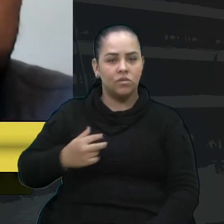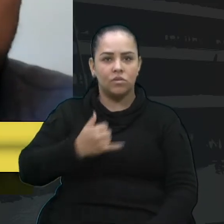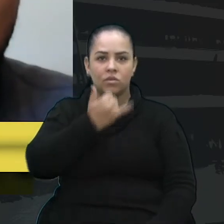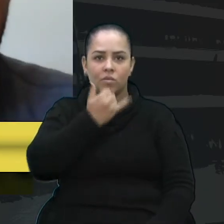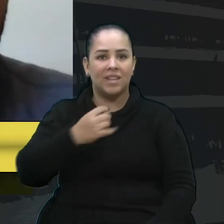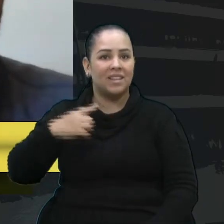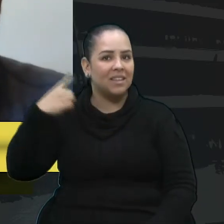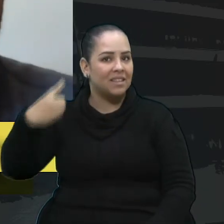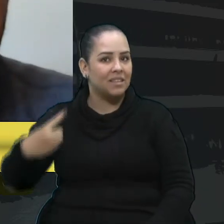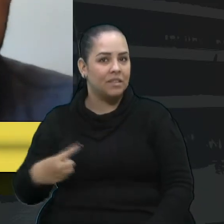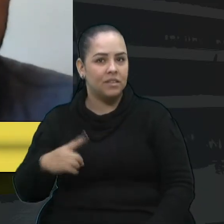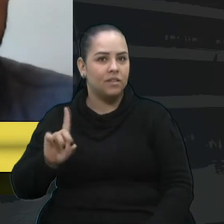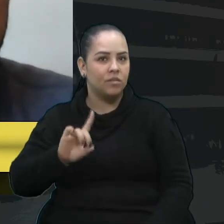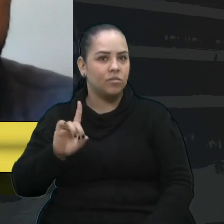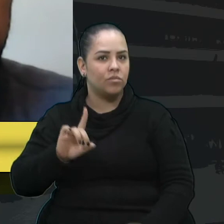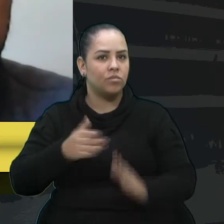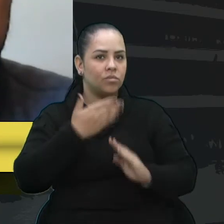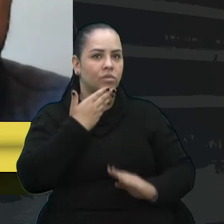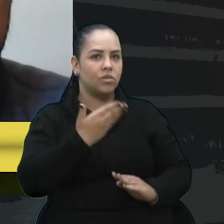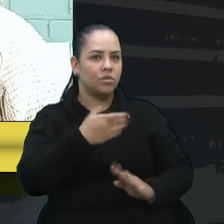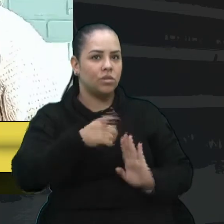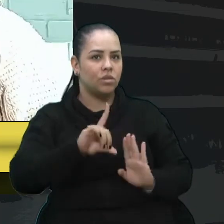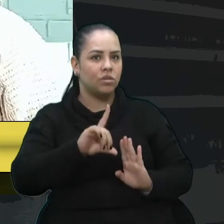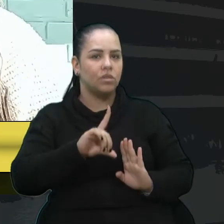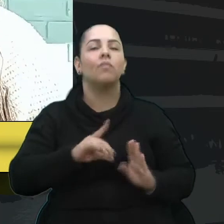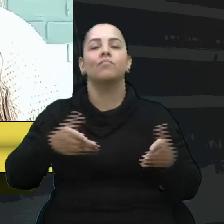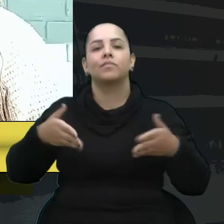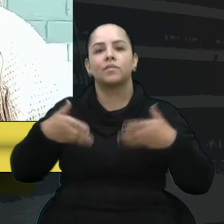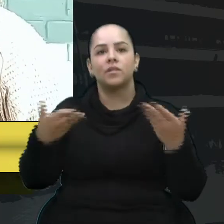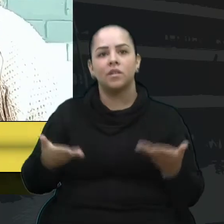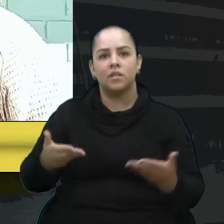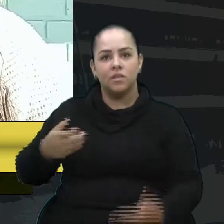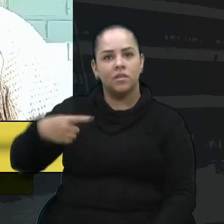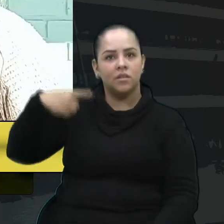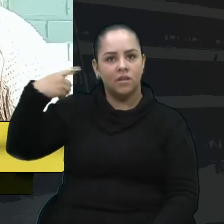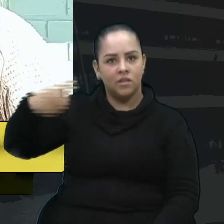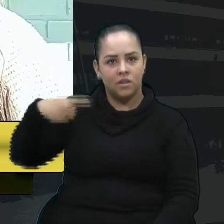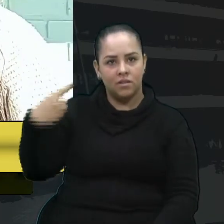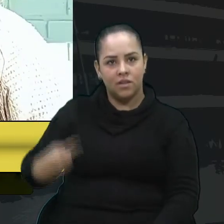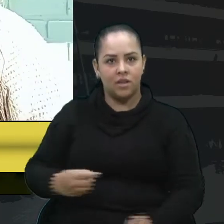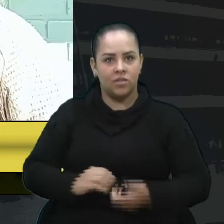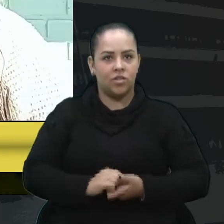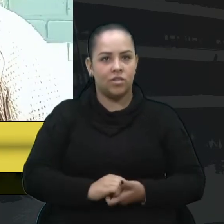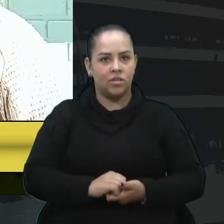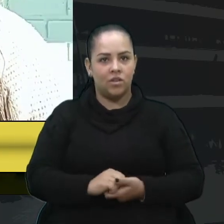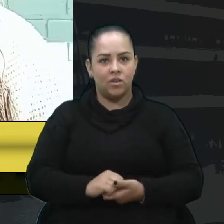Não? A vereadora Denise. Acho que não. Bom, vereador Lucas, também quero...